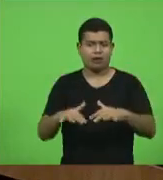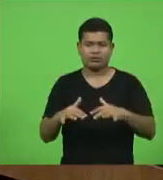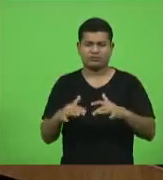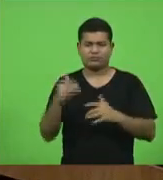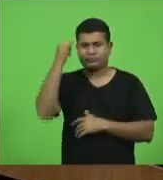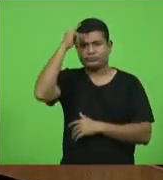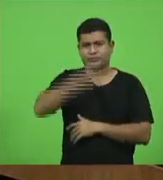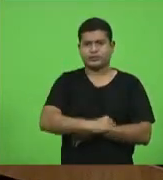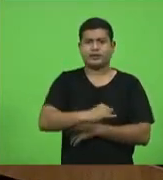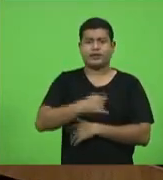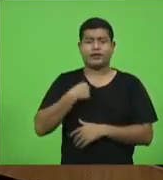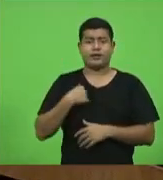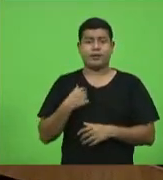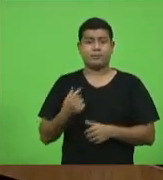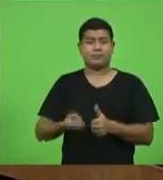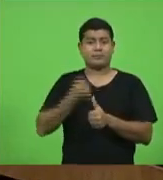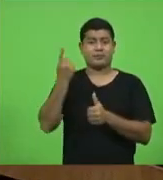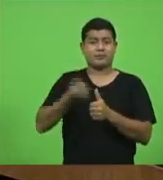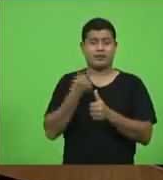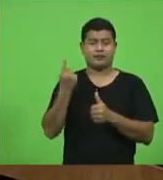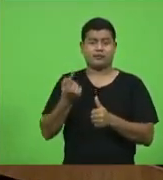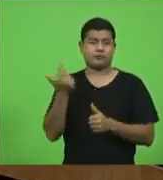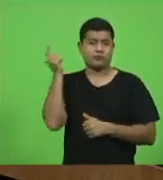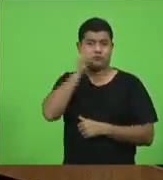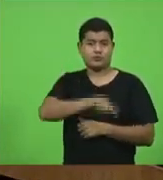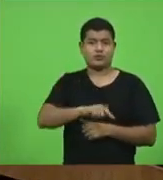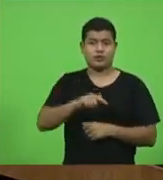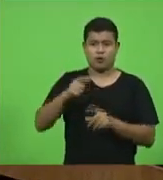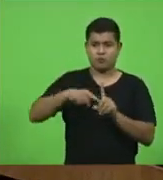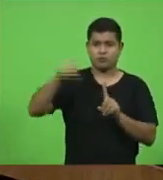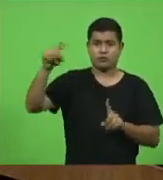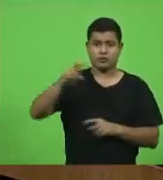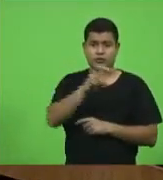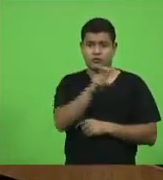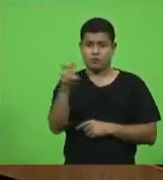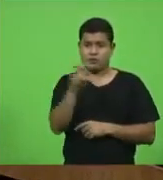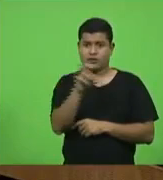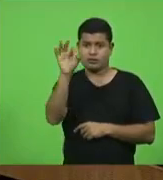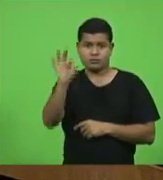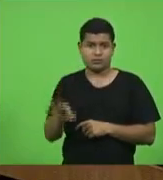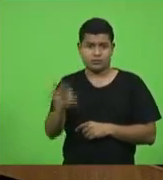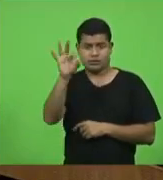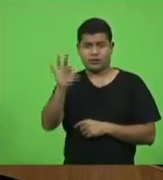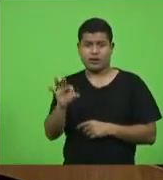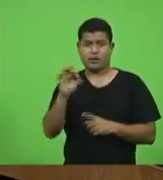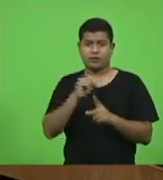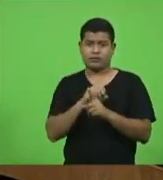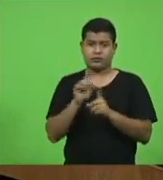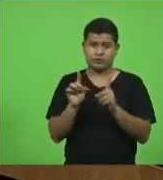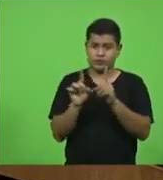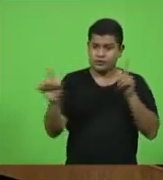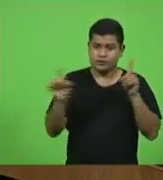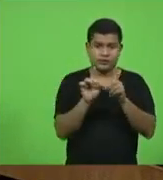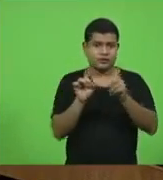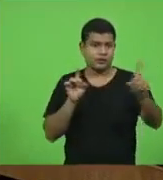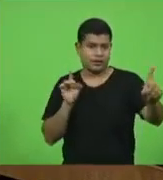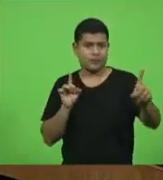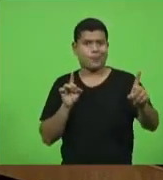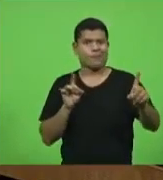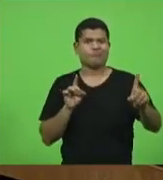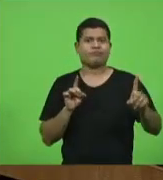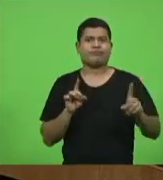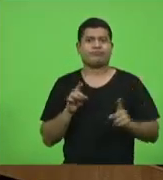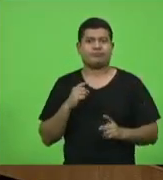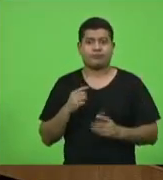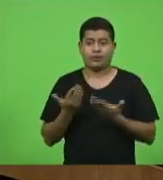essa pandemia Santa Catarina atingiu o índice de 55% de isolamento social sendo o estado com